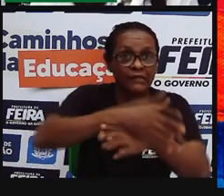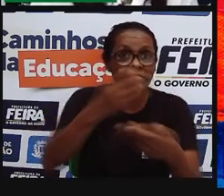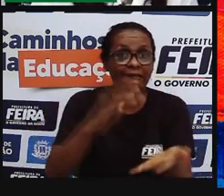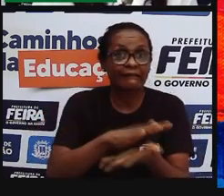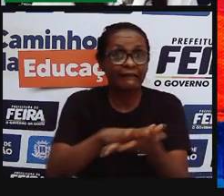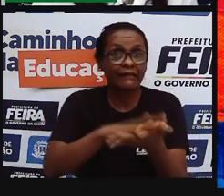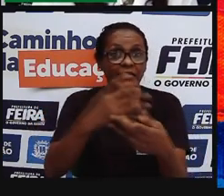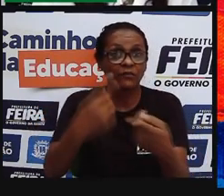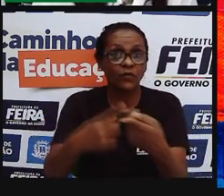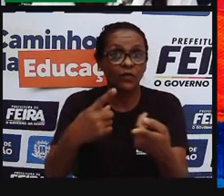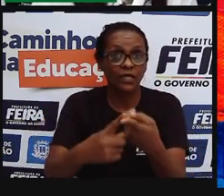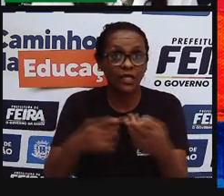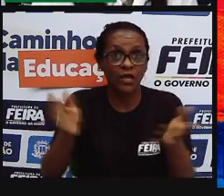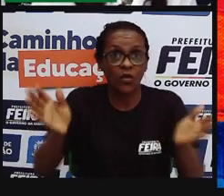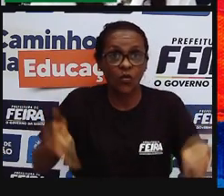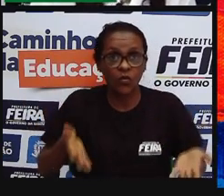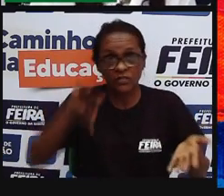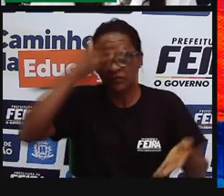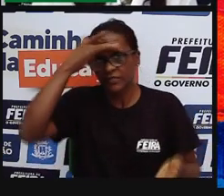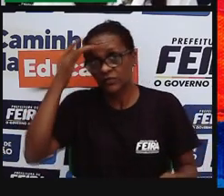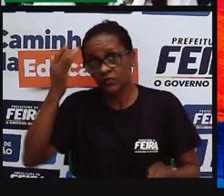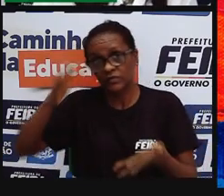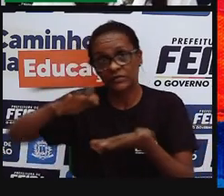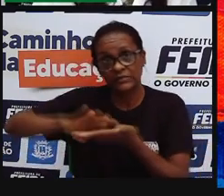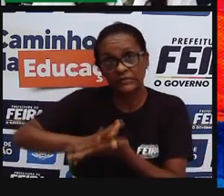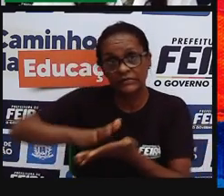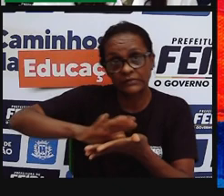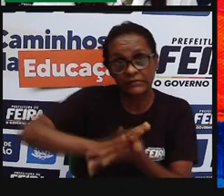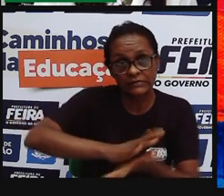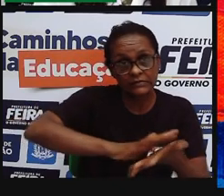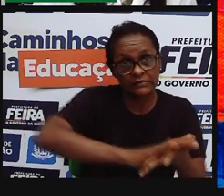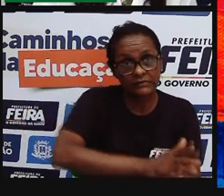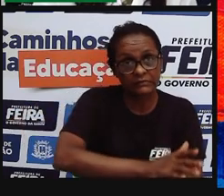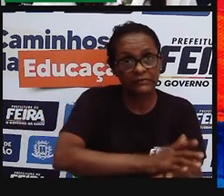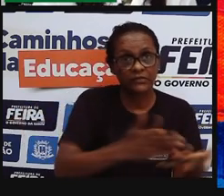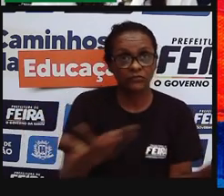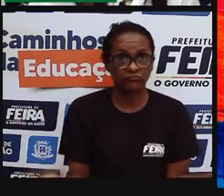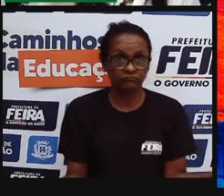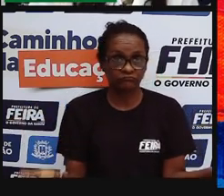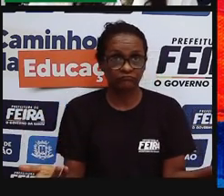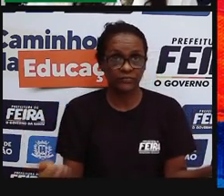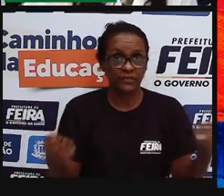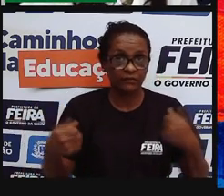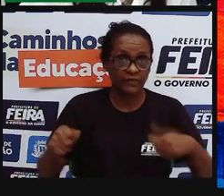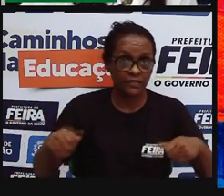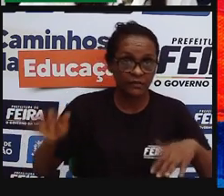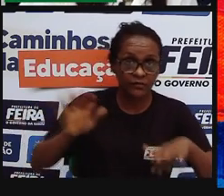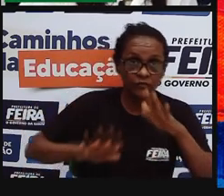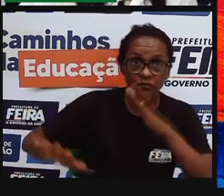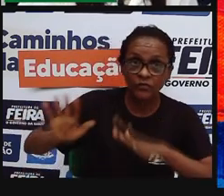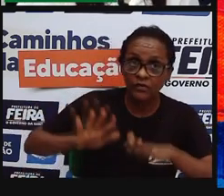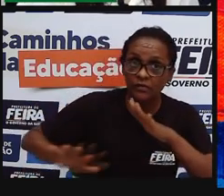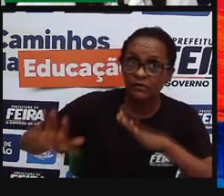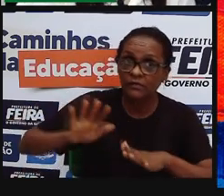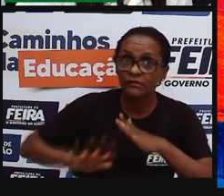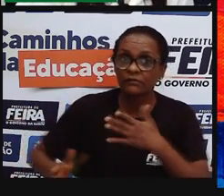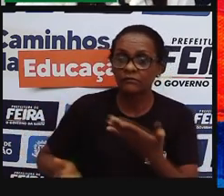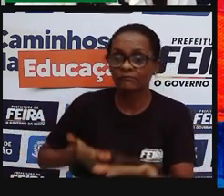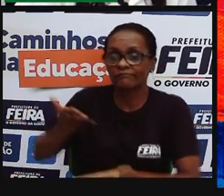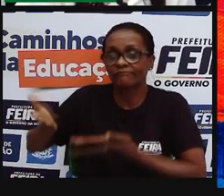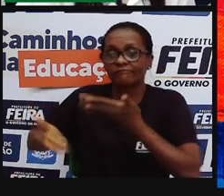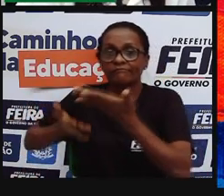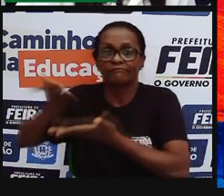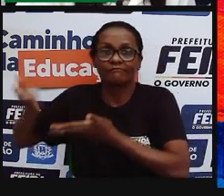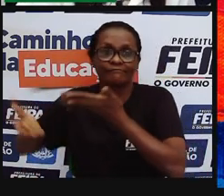de ter esses ambientes preservados, mantidos, cultivados, restaurados. E aí,